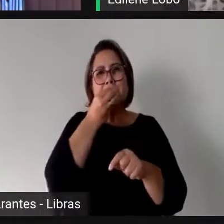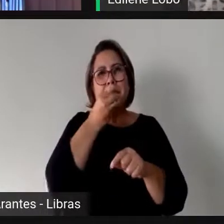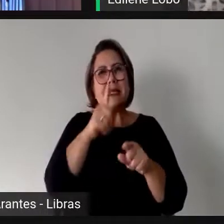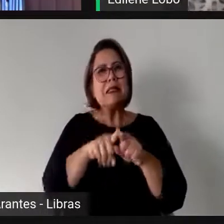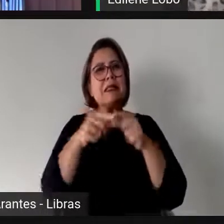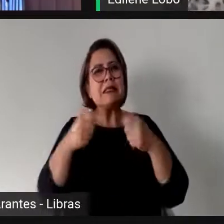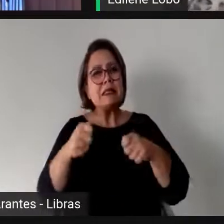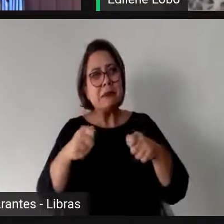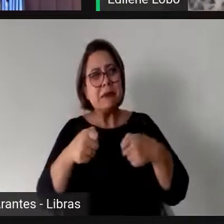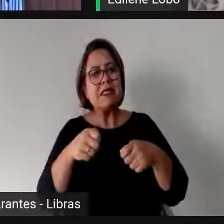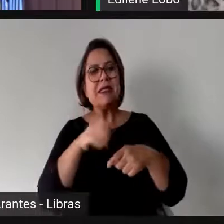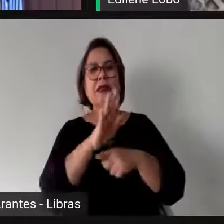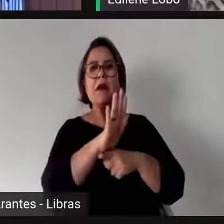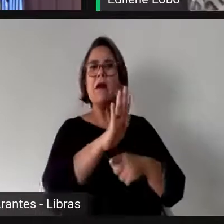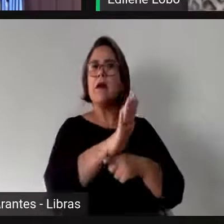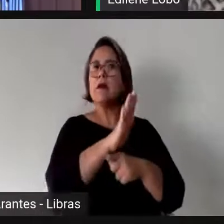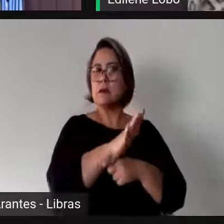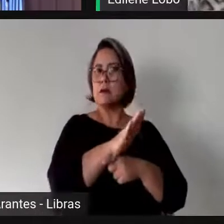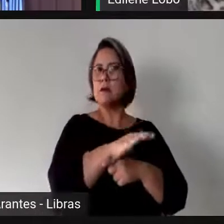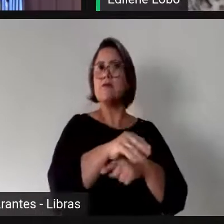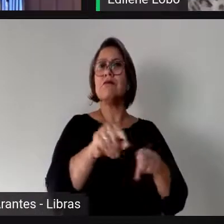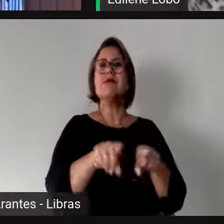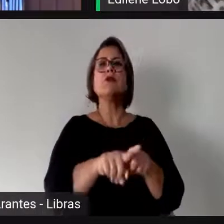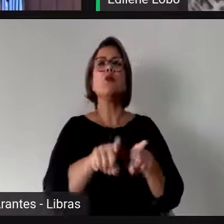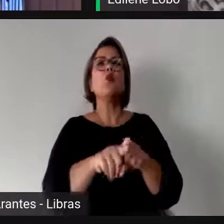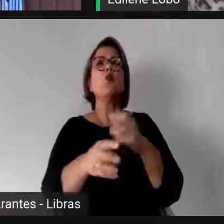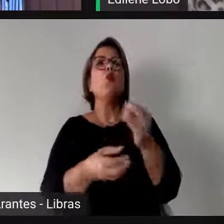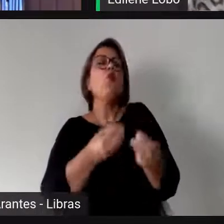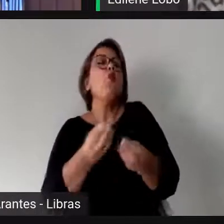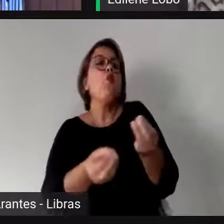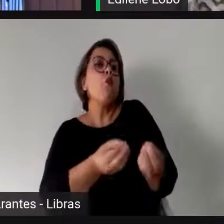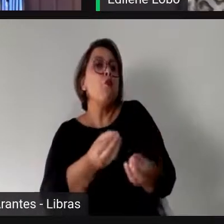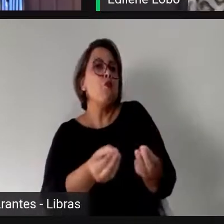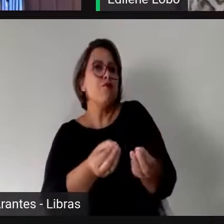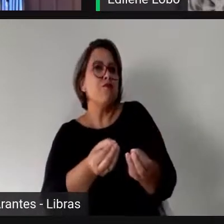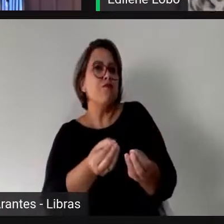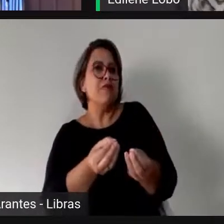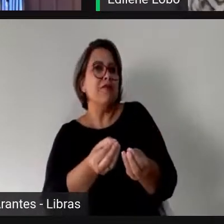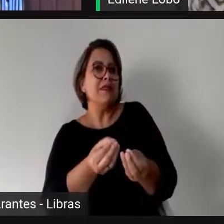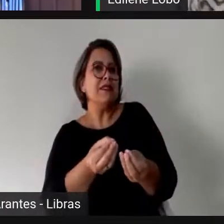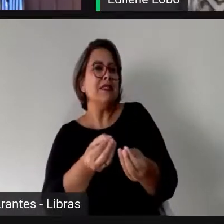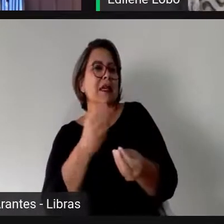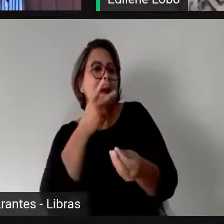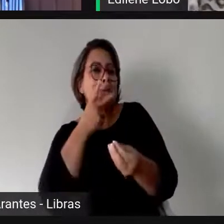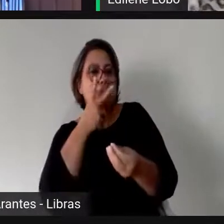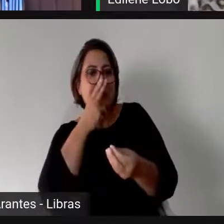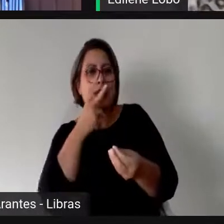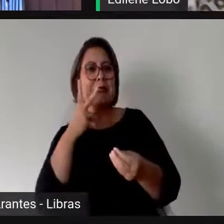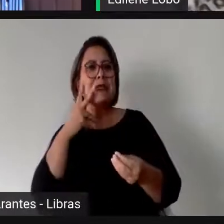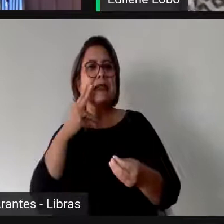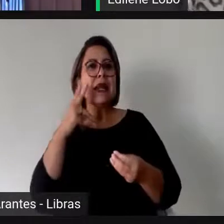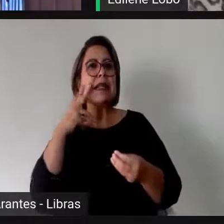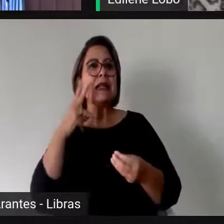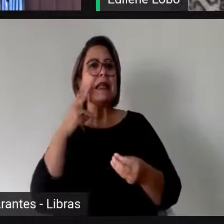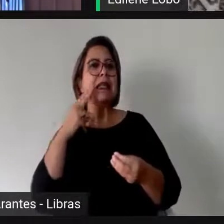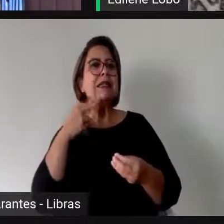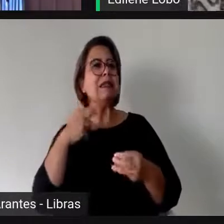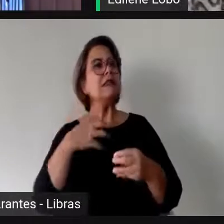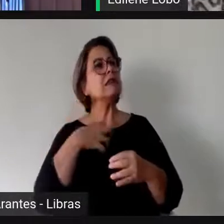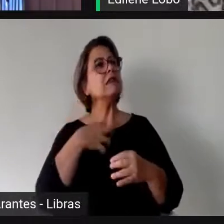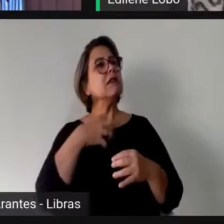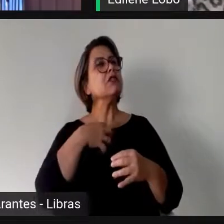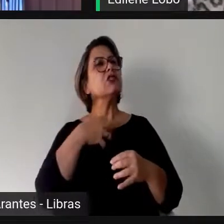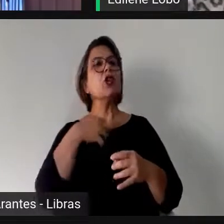dominação, nós estamos nos referindo a uma naturalização da exclusão, uma